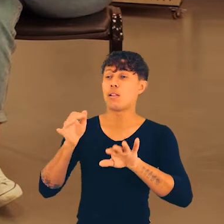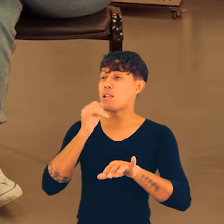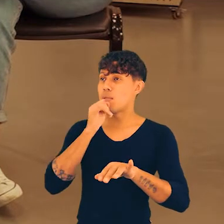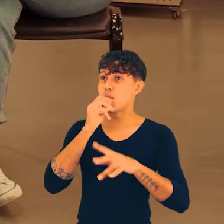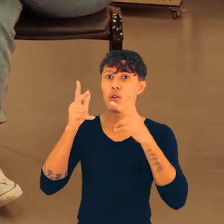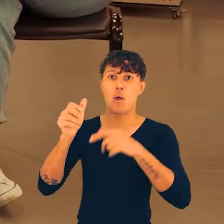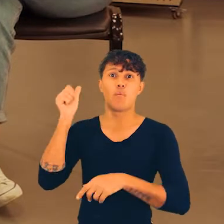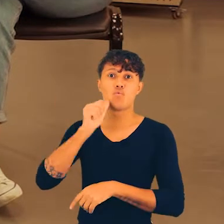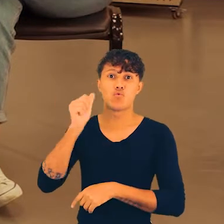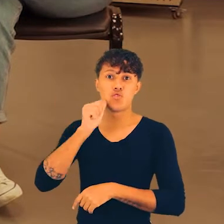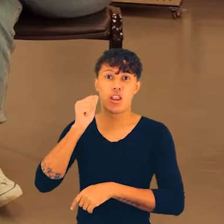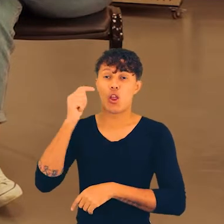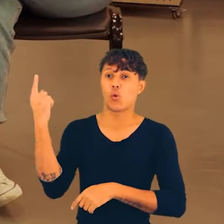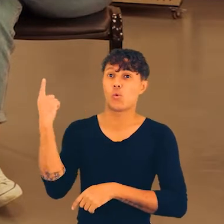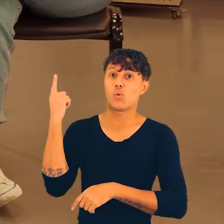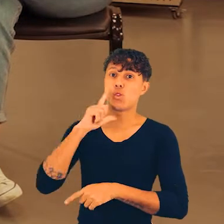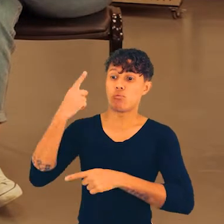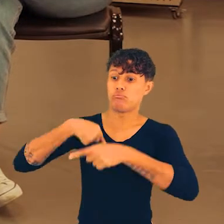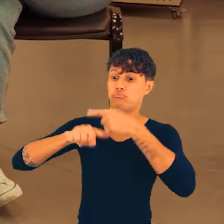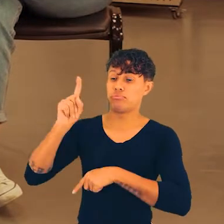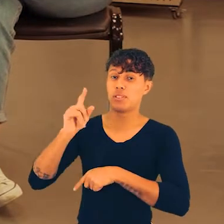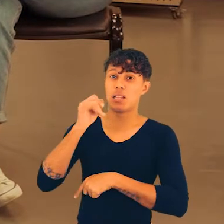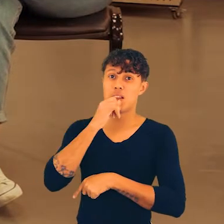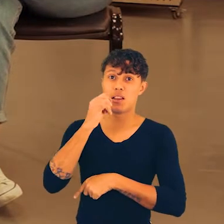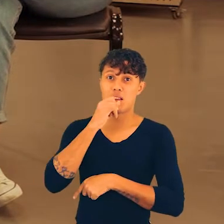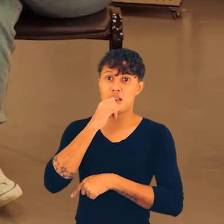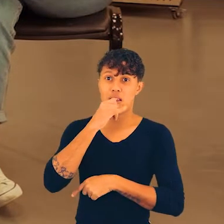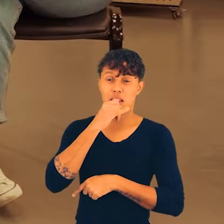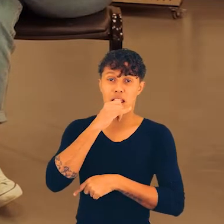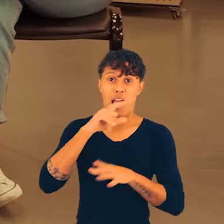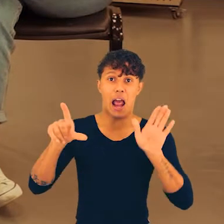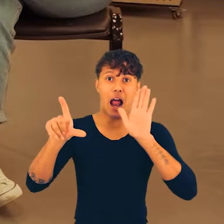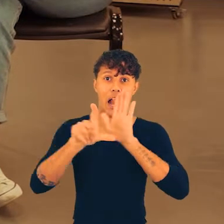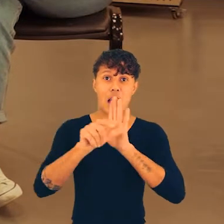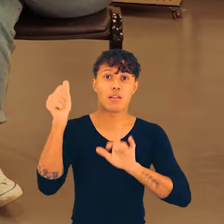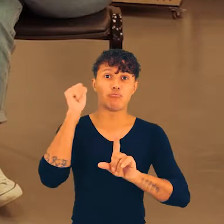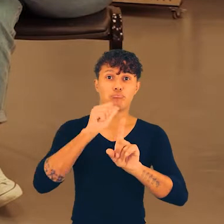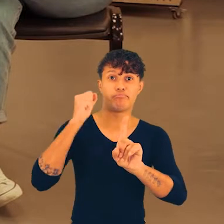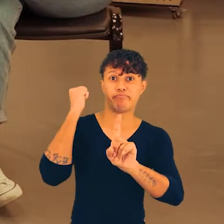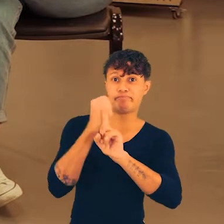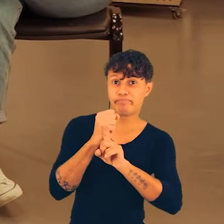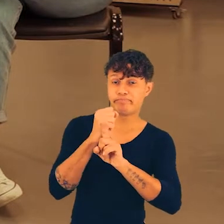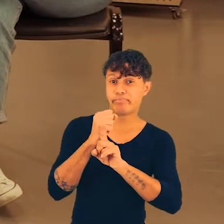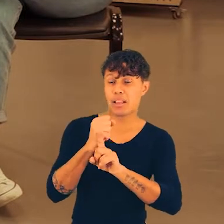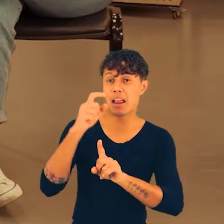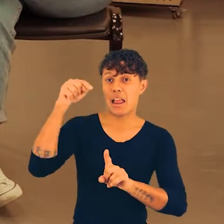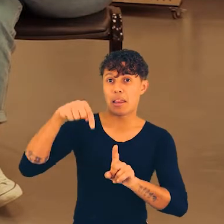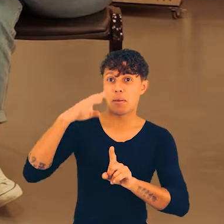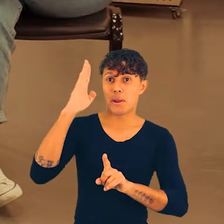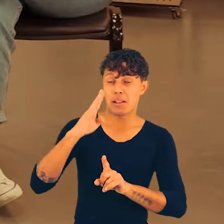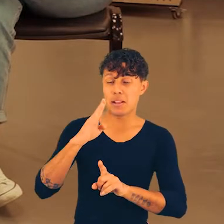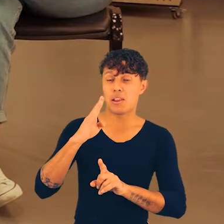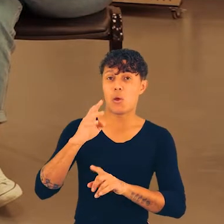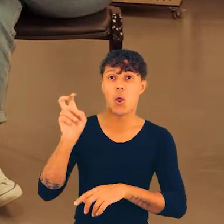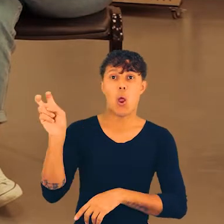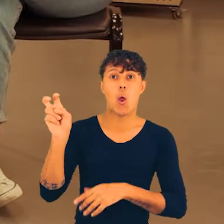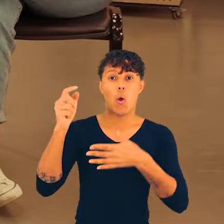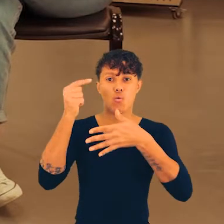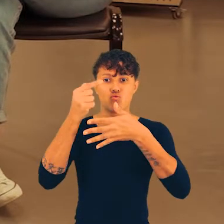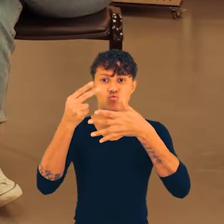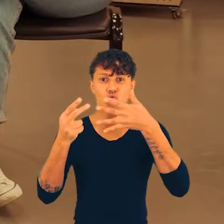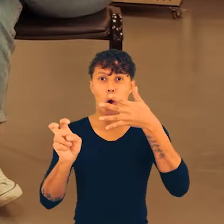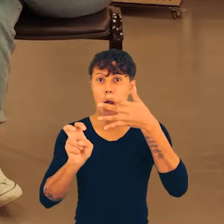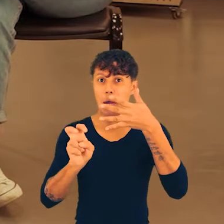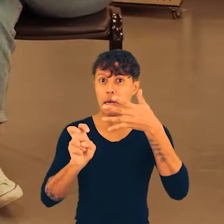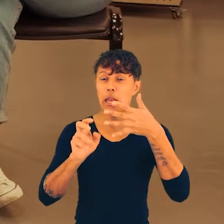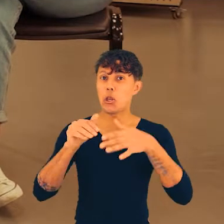do movimento de mulheres, que conseguiu avançar, por exemplo, na tipificação da lei do feminicídio. Olha, o Brasil é o quinto país